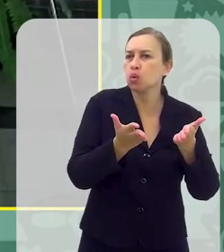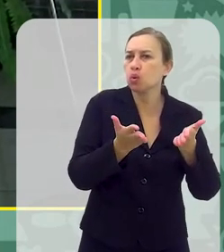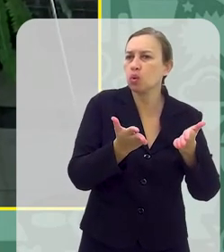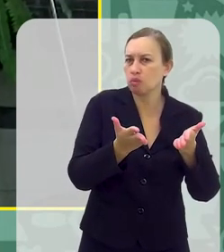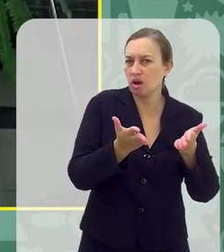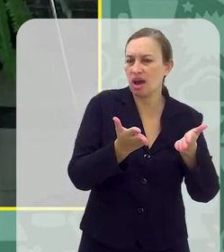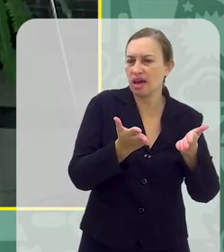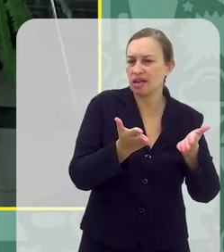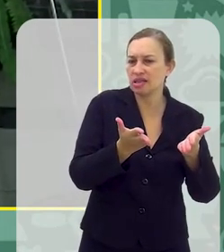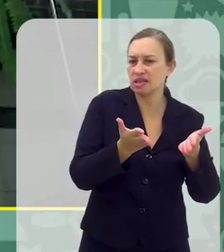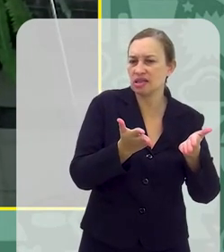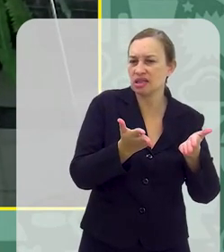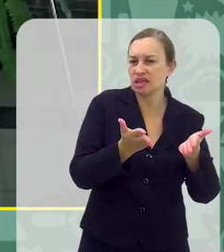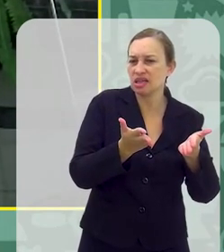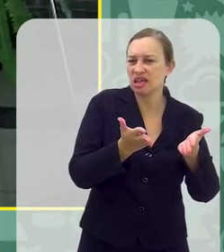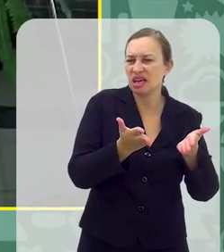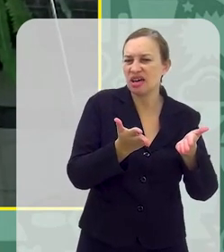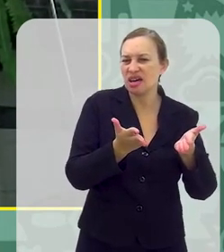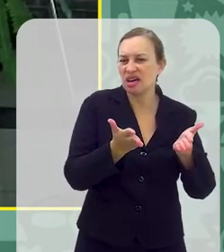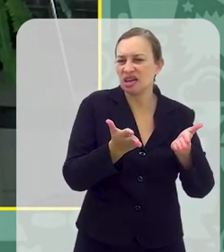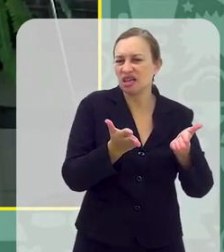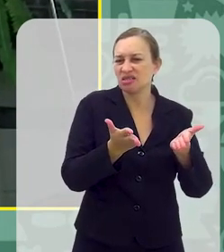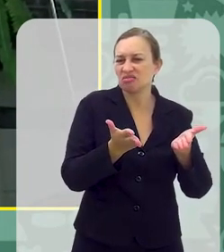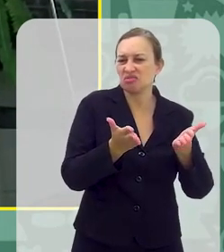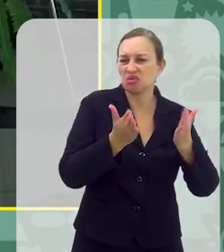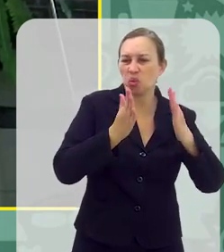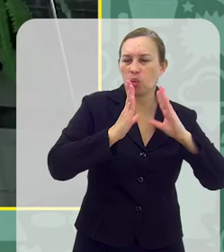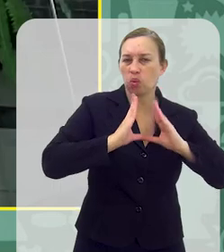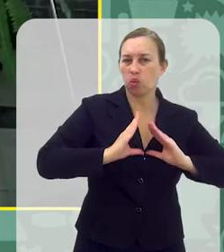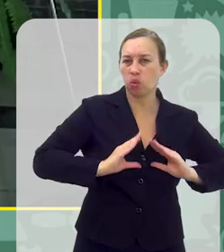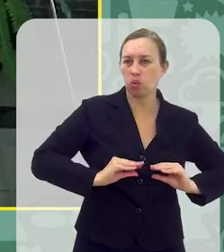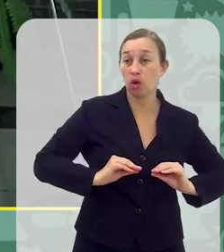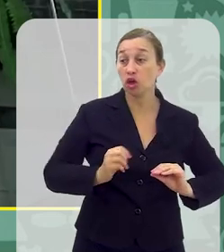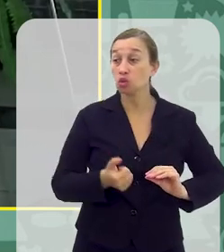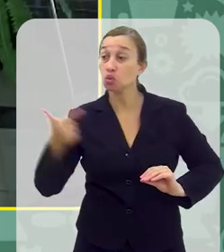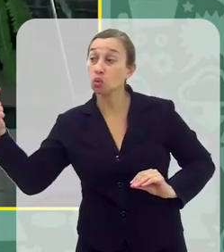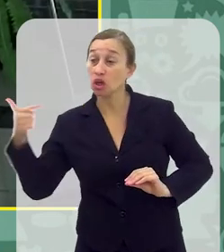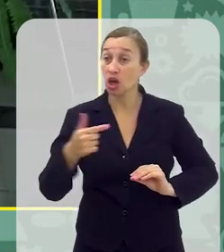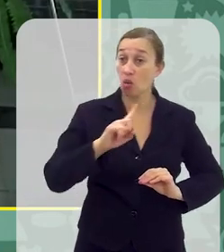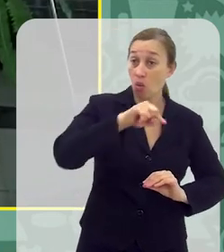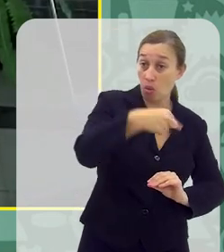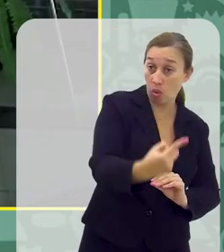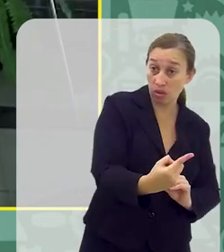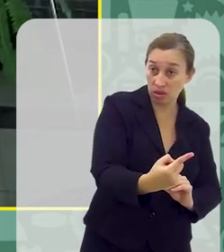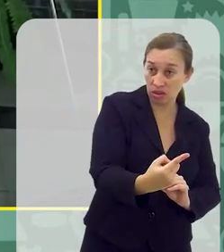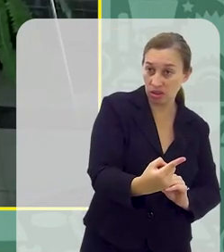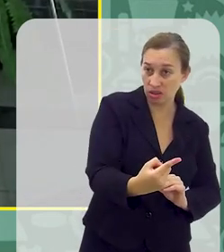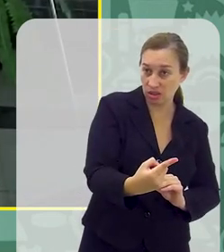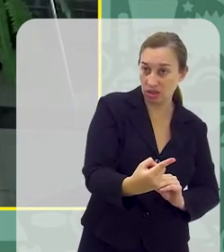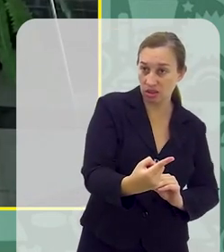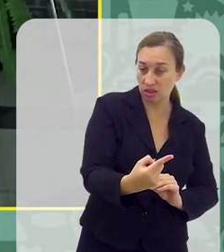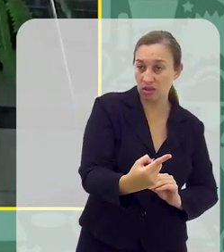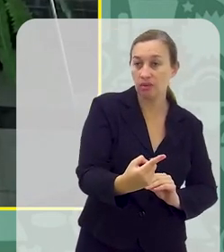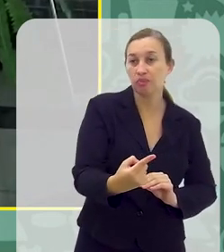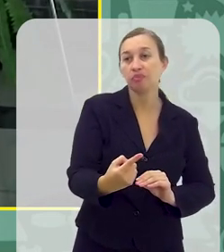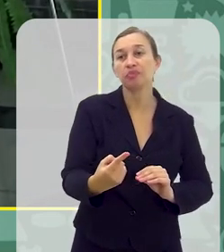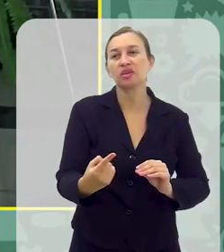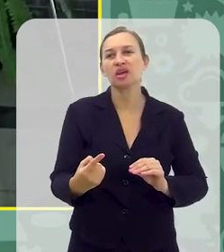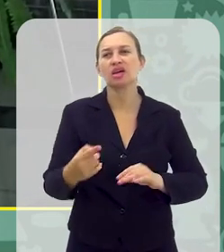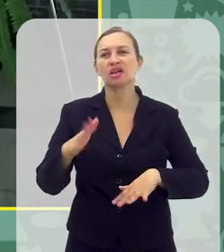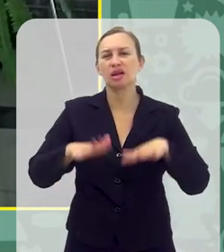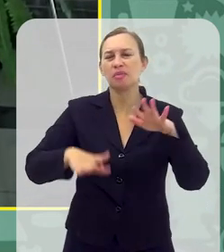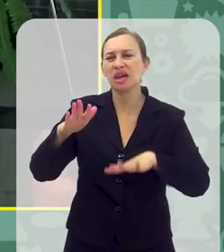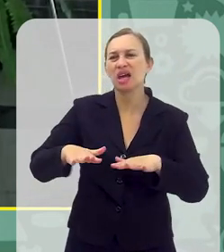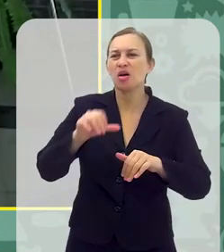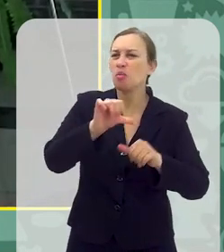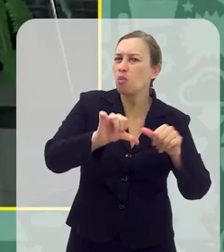Estimulam mais A baixa autoestima Do que outras O Instagram É um exemplo clássico Que é uma das redes sociais Que as pessoas Se sentem pior Depois de usar